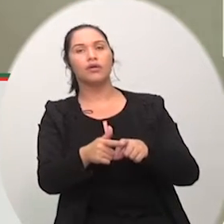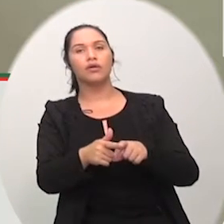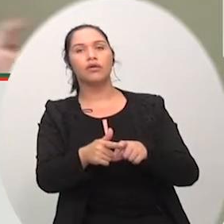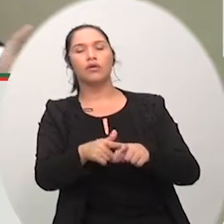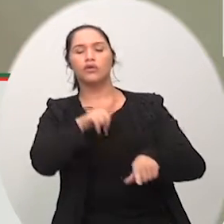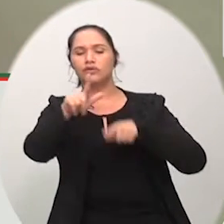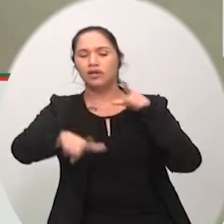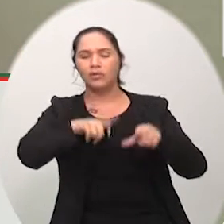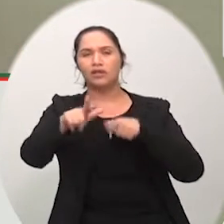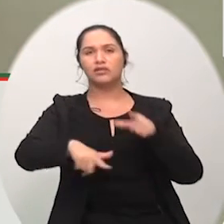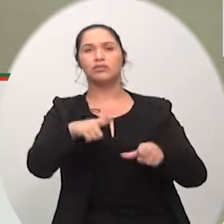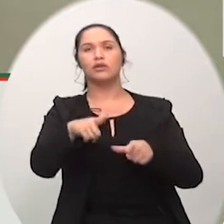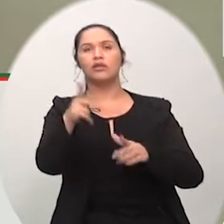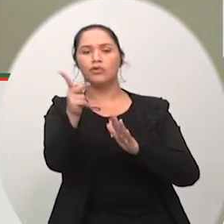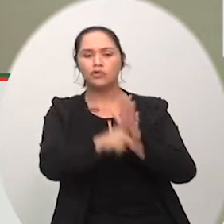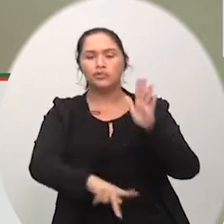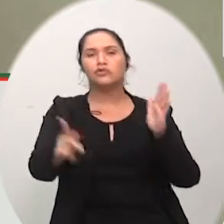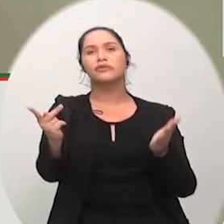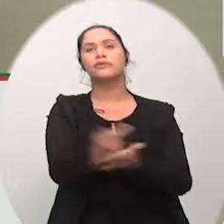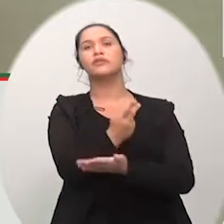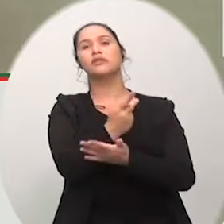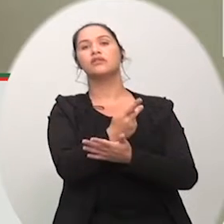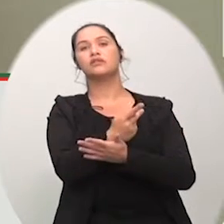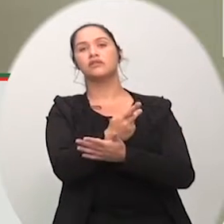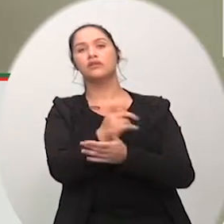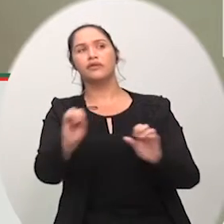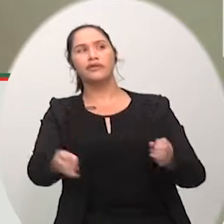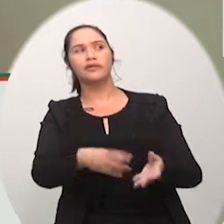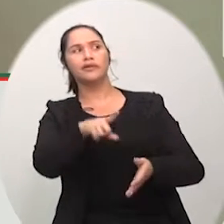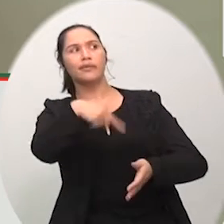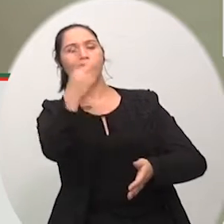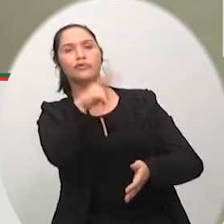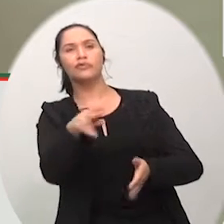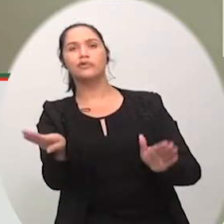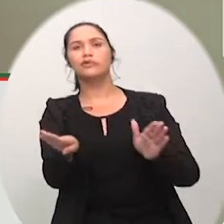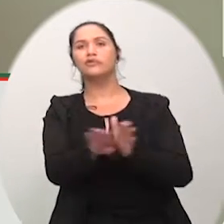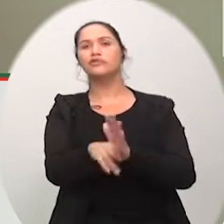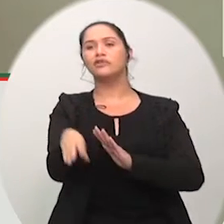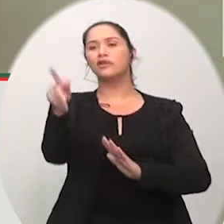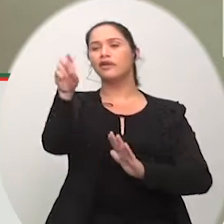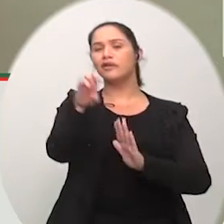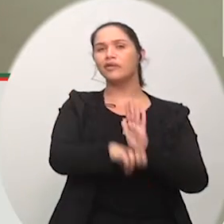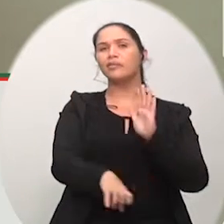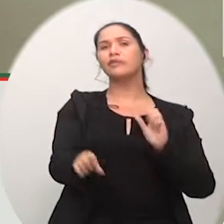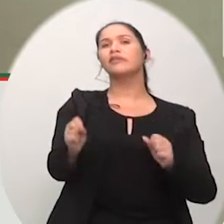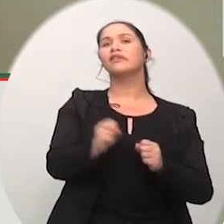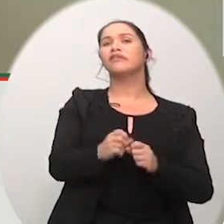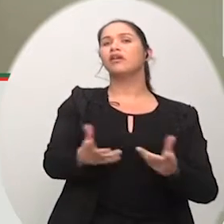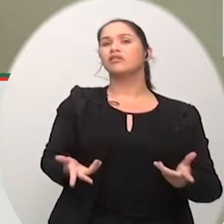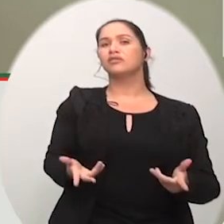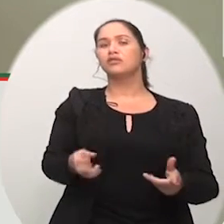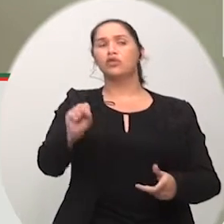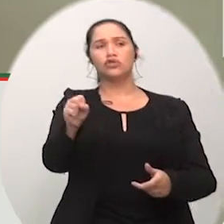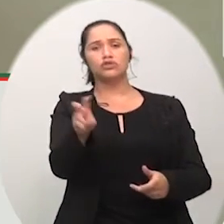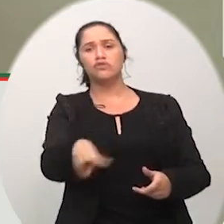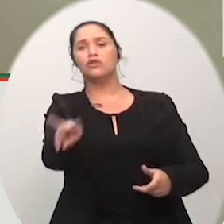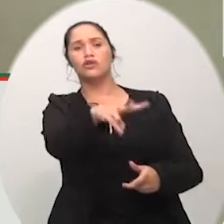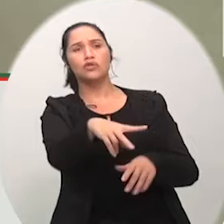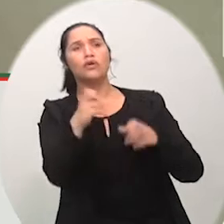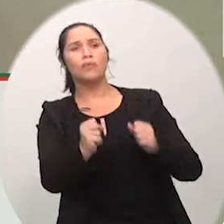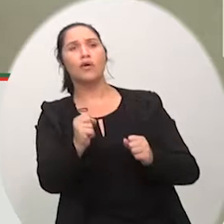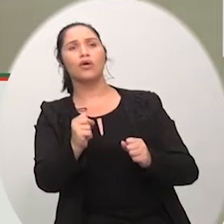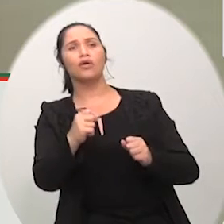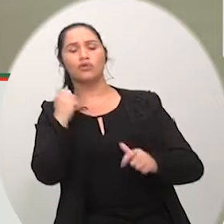para que isso venha a sair todos aqui tem direito e podem sim contribuir com a discussão contribuir